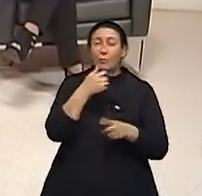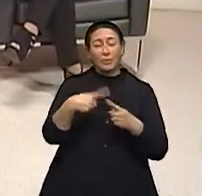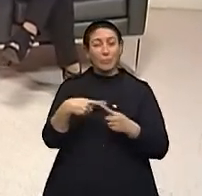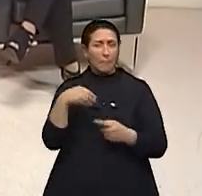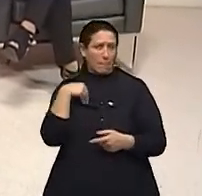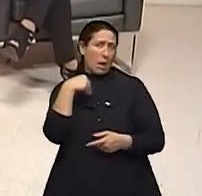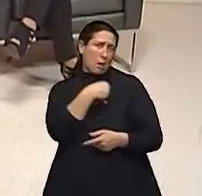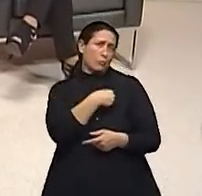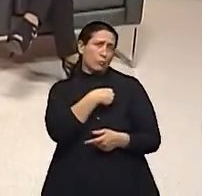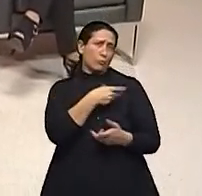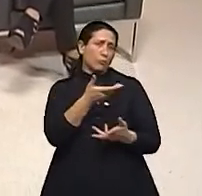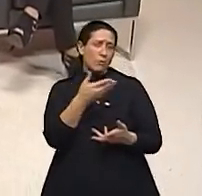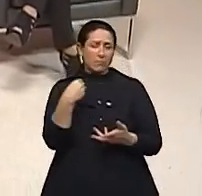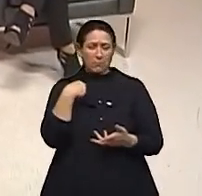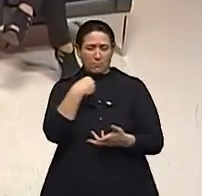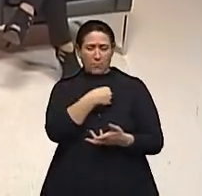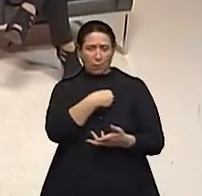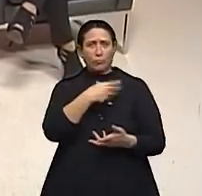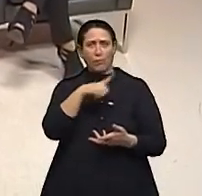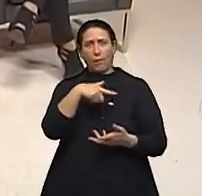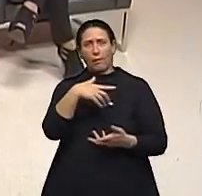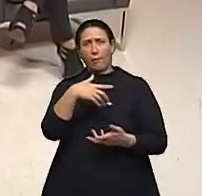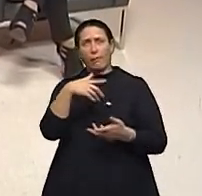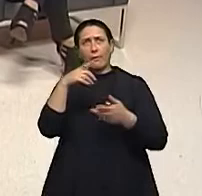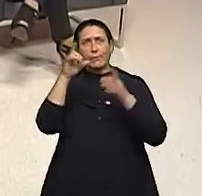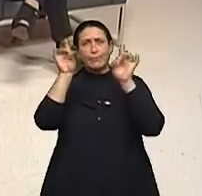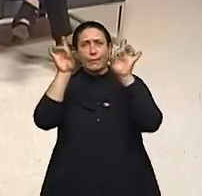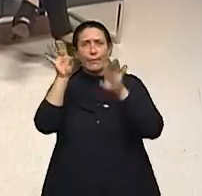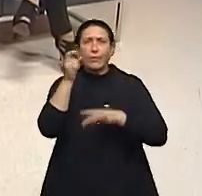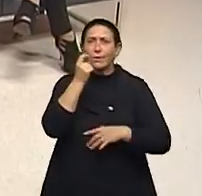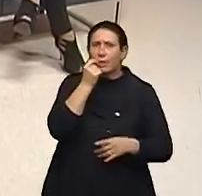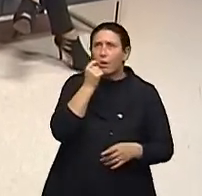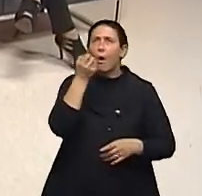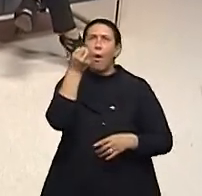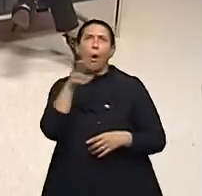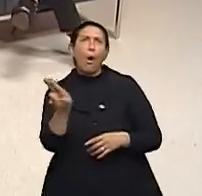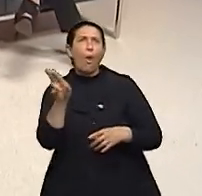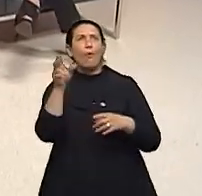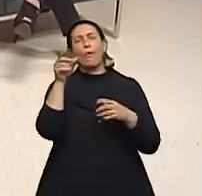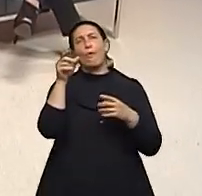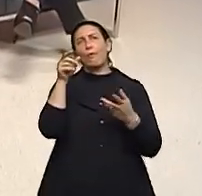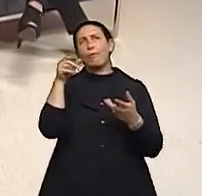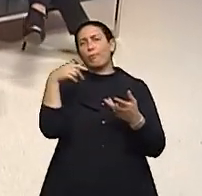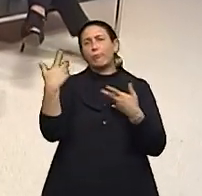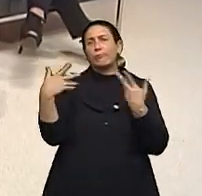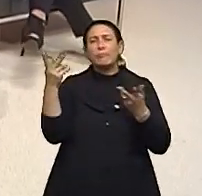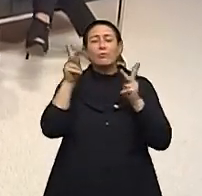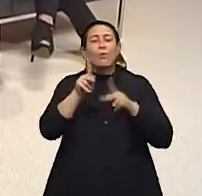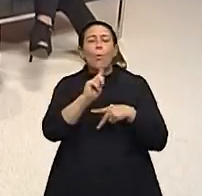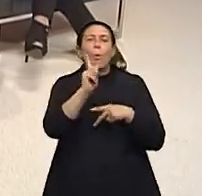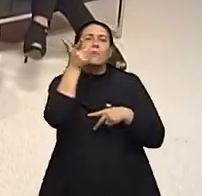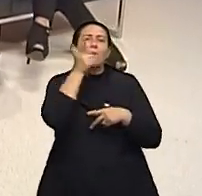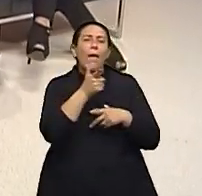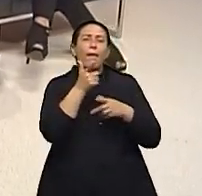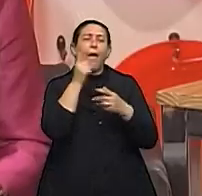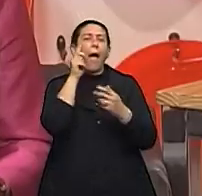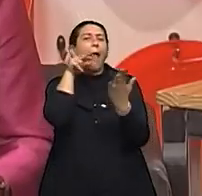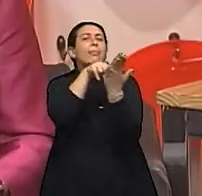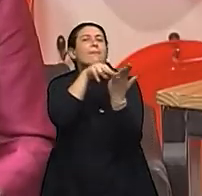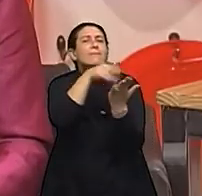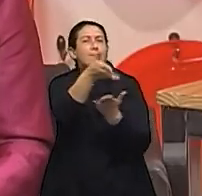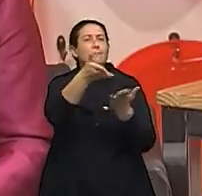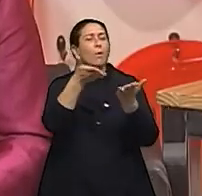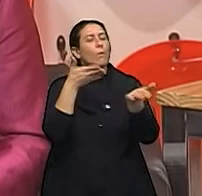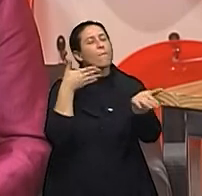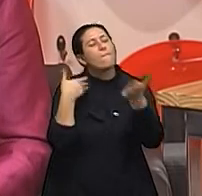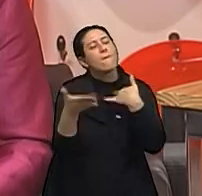mastologista, cirurgião, numa correria do dia a dia, não consegue. Então, uma equipe